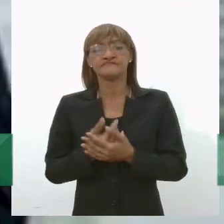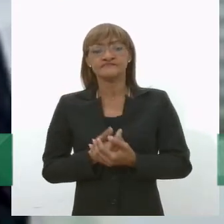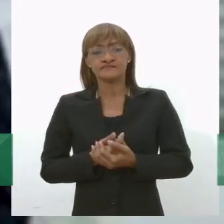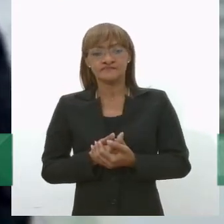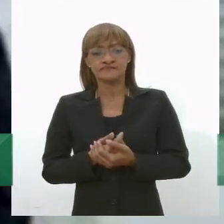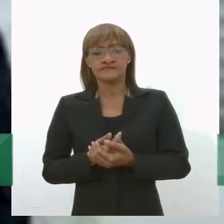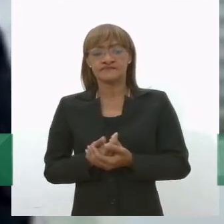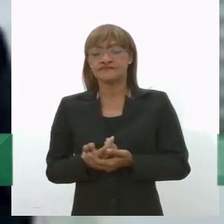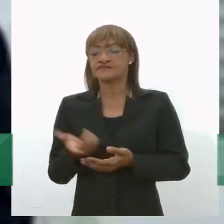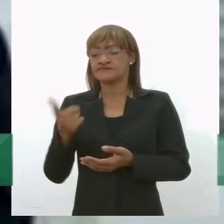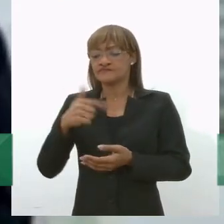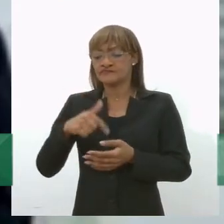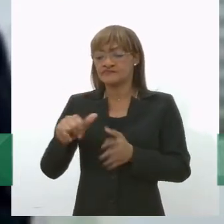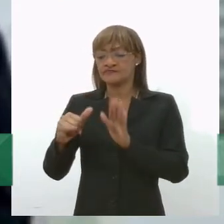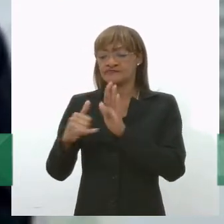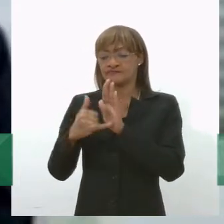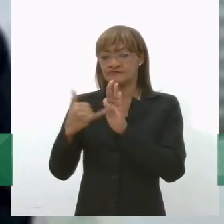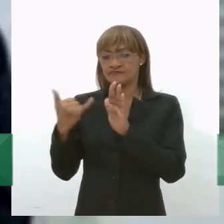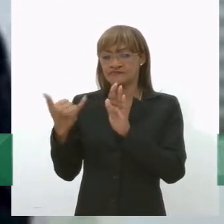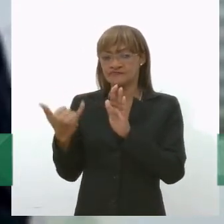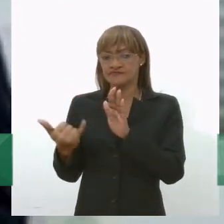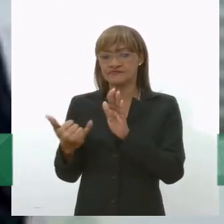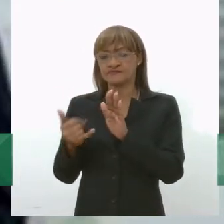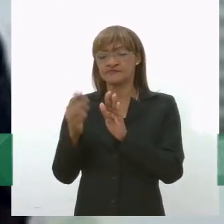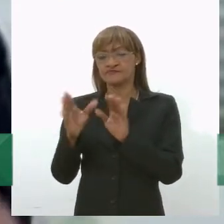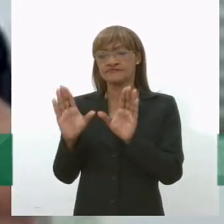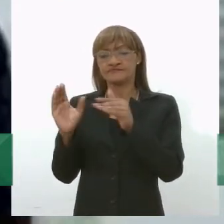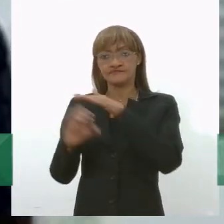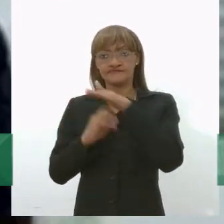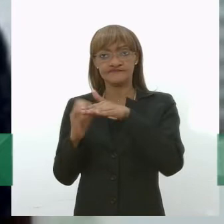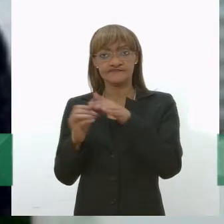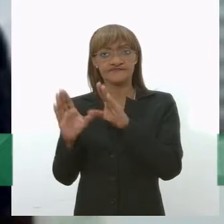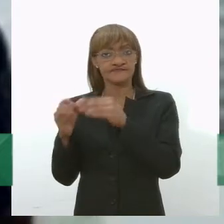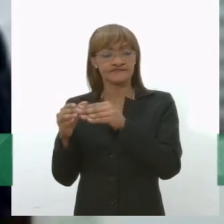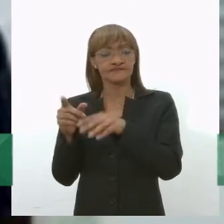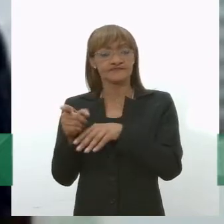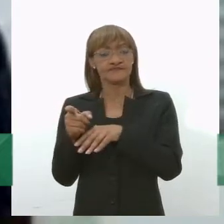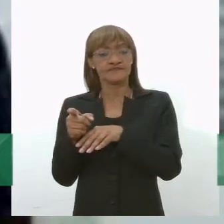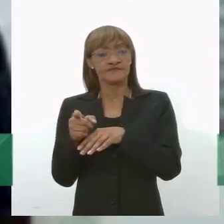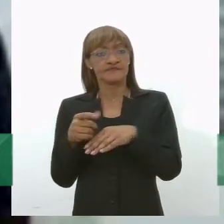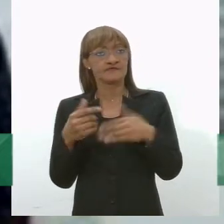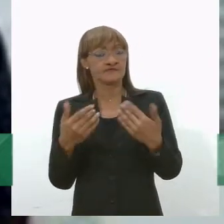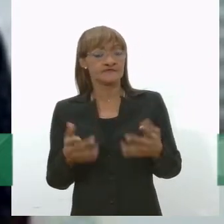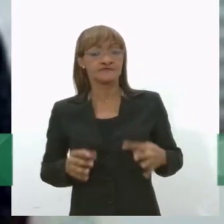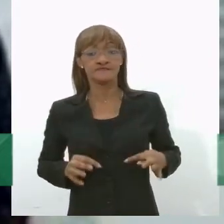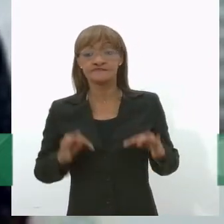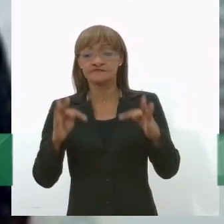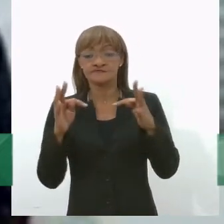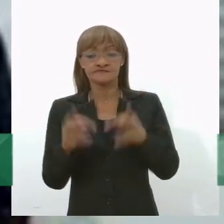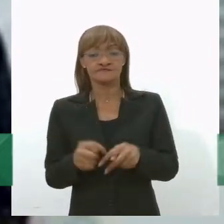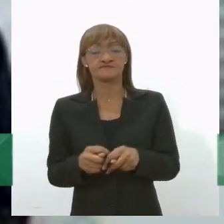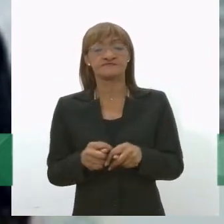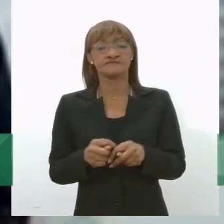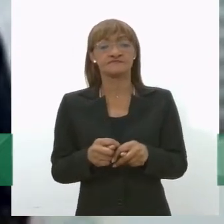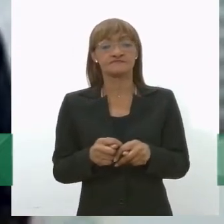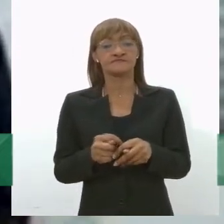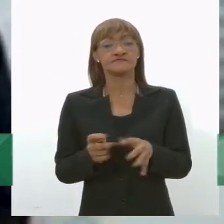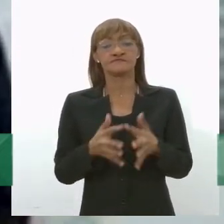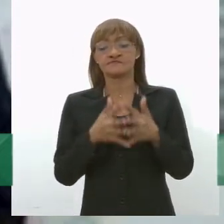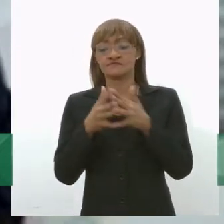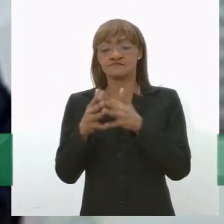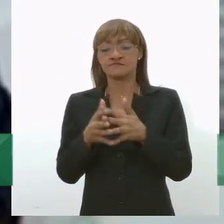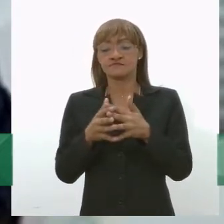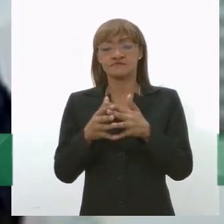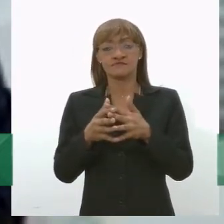contratação da cooperativa, né, então toda a coleta seletiva em sua grande